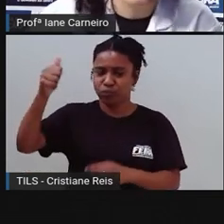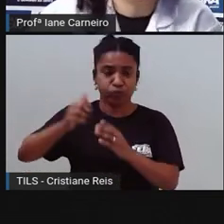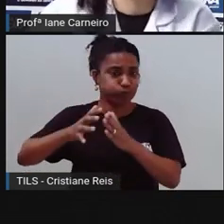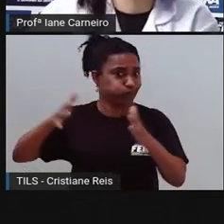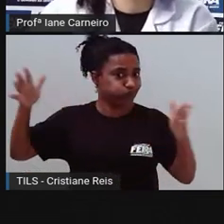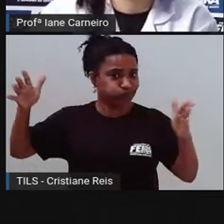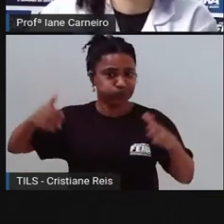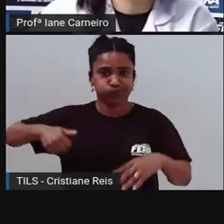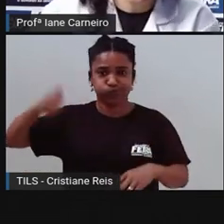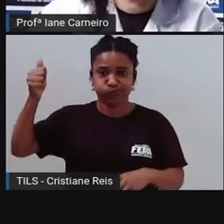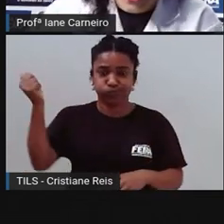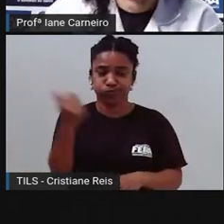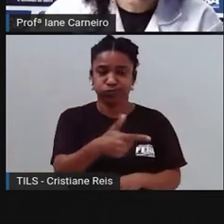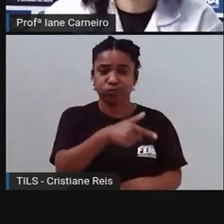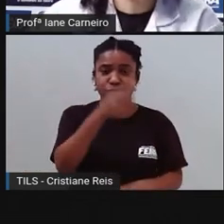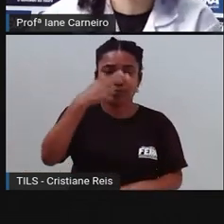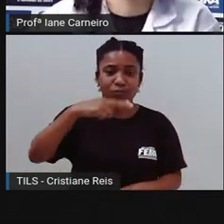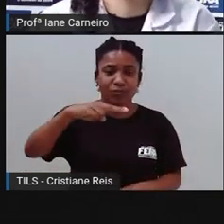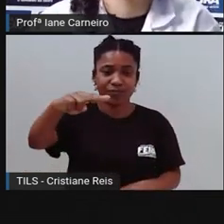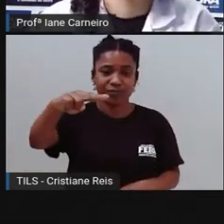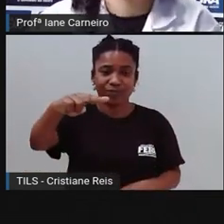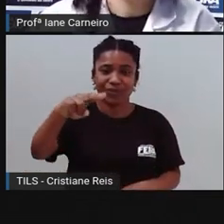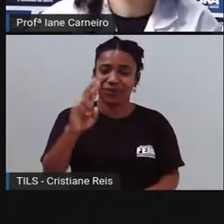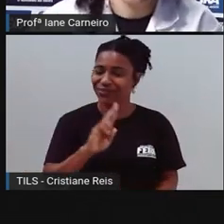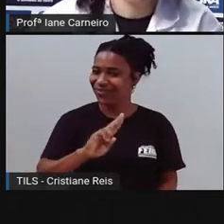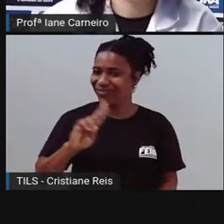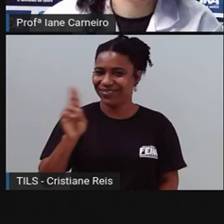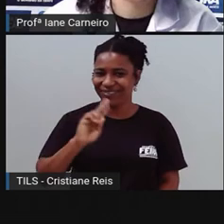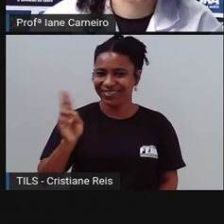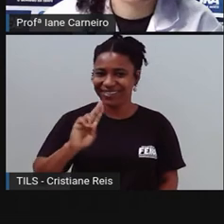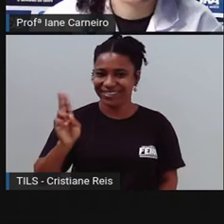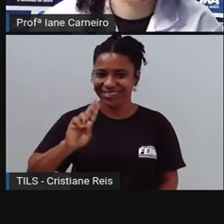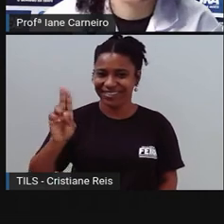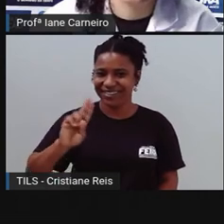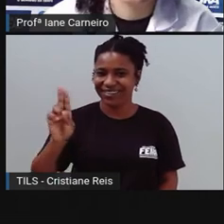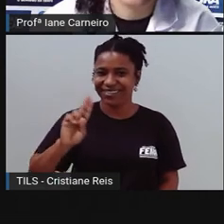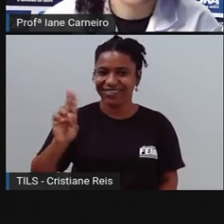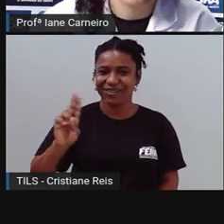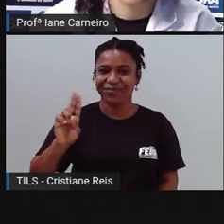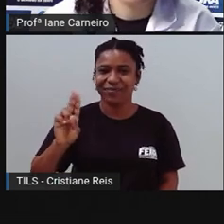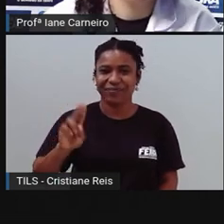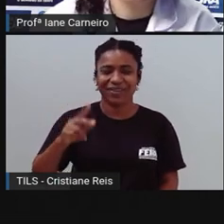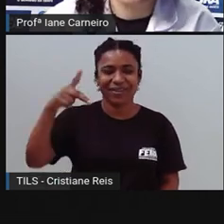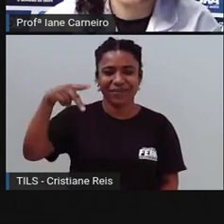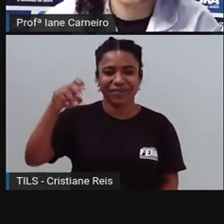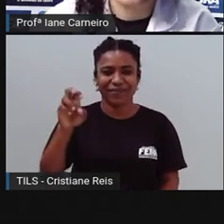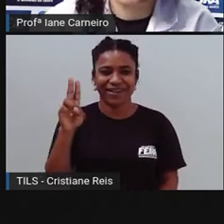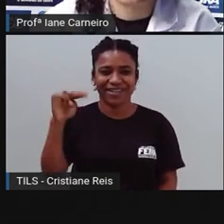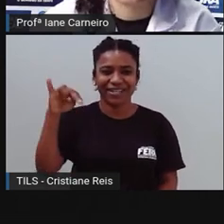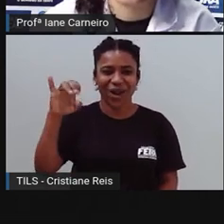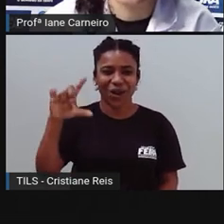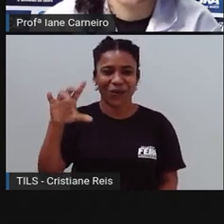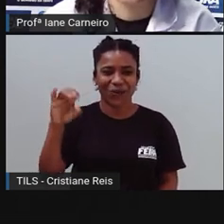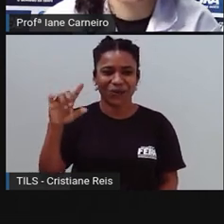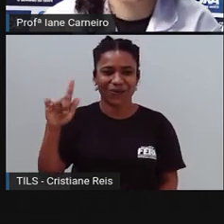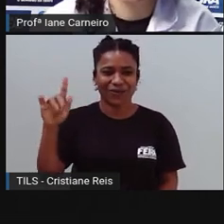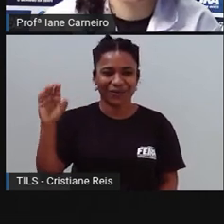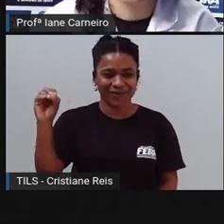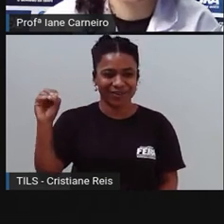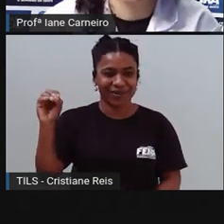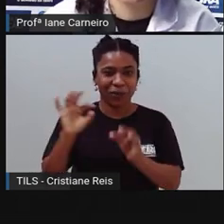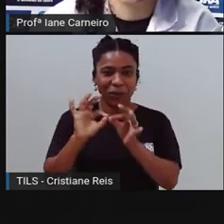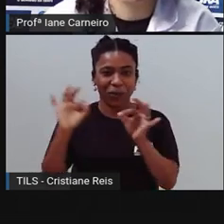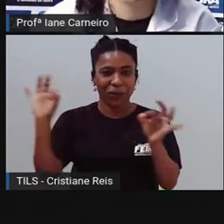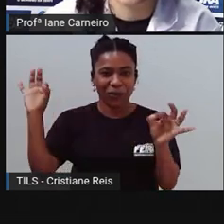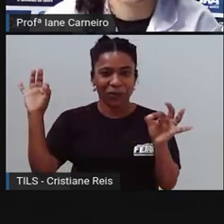maior que o elefante? É o nome. Olha só o nome pernilongo. É maior que elefante, tem mais letras, ó. Um,